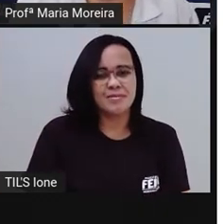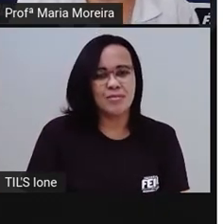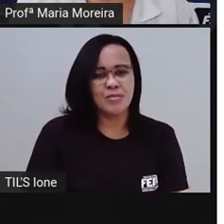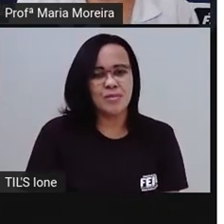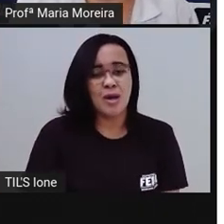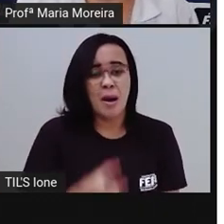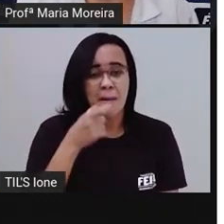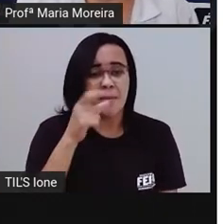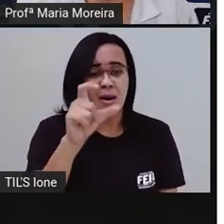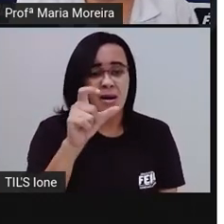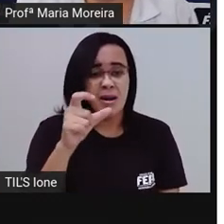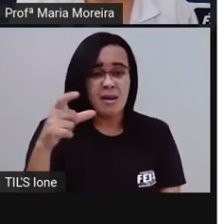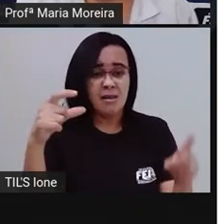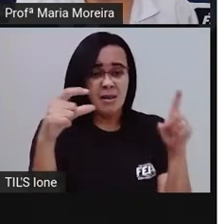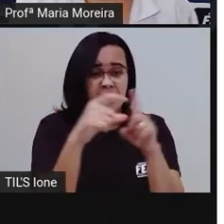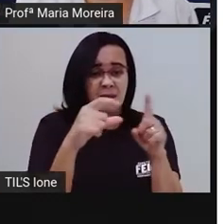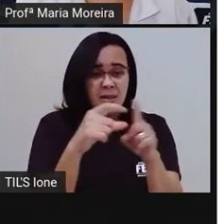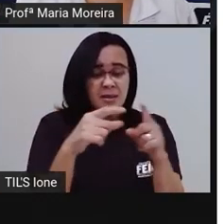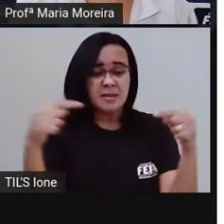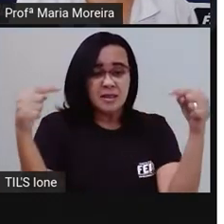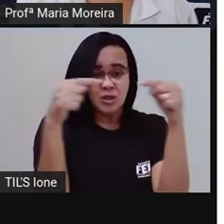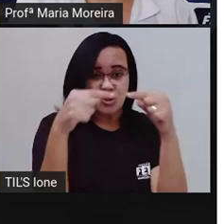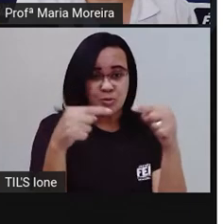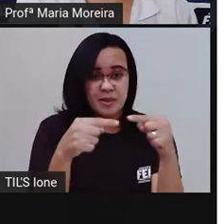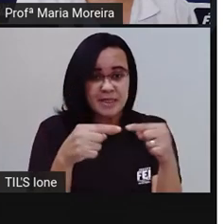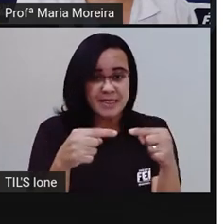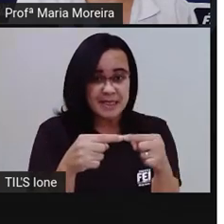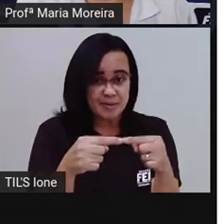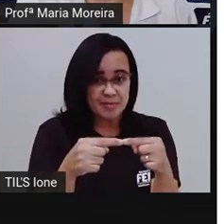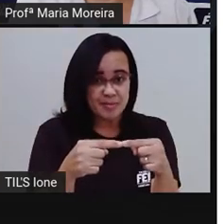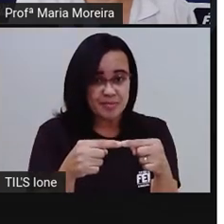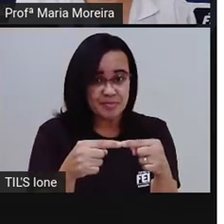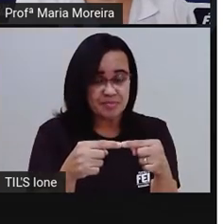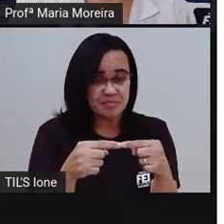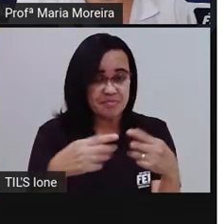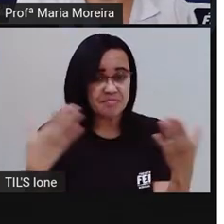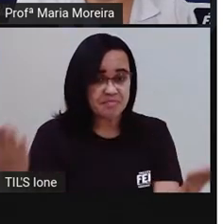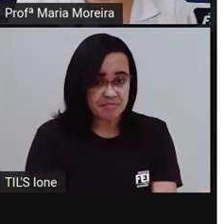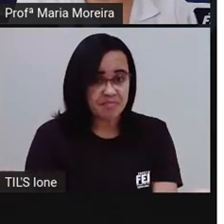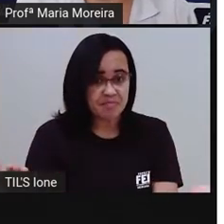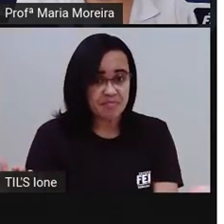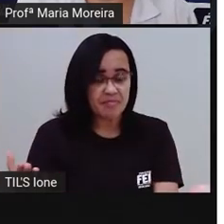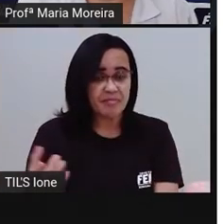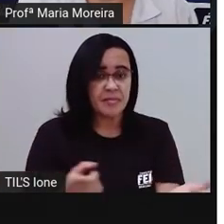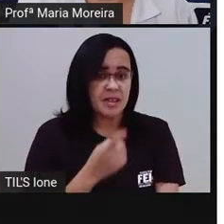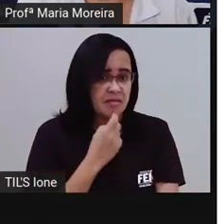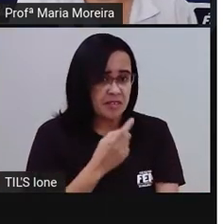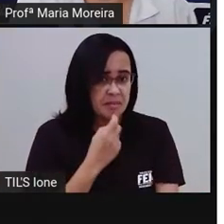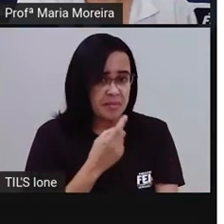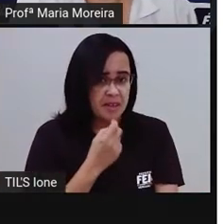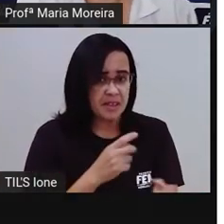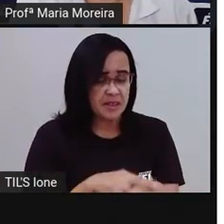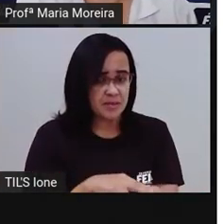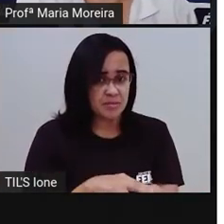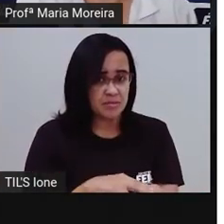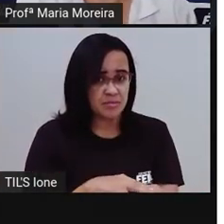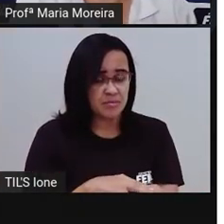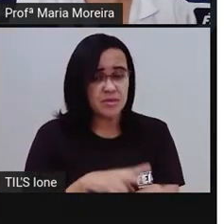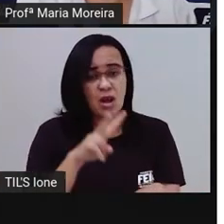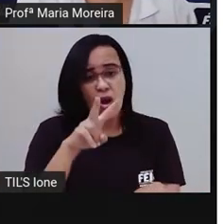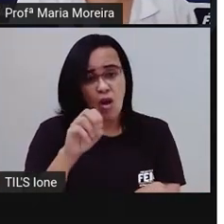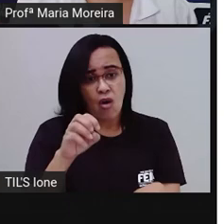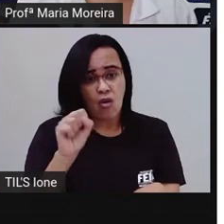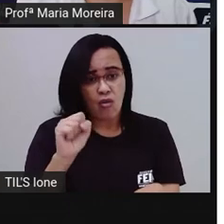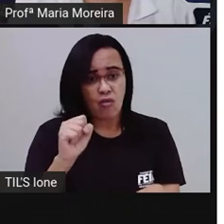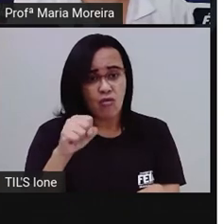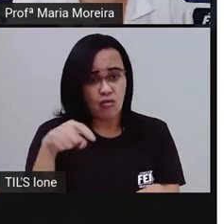Vamos seguindo aqui agora. Partiu. Carlos partiu, pois estava cansada. Não. Carlos é masculino. Cansada aqui já